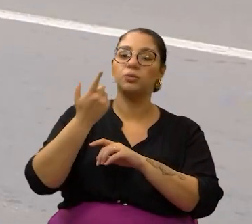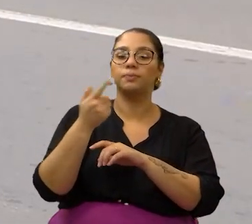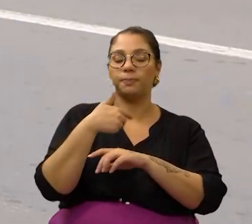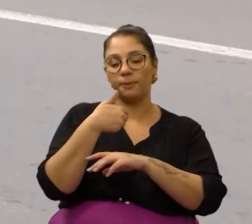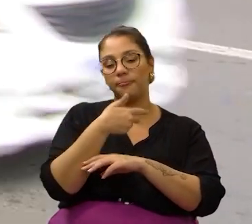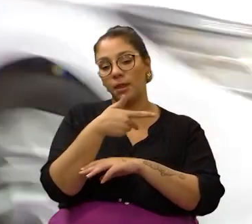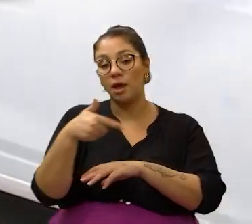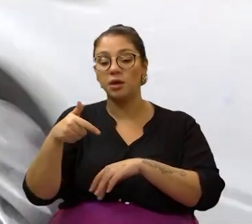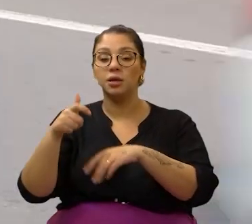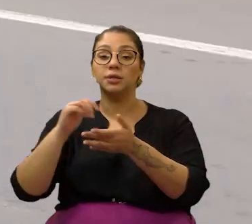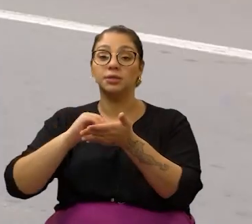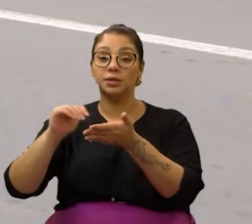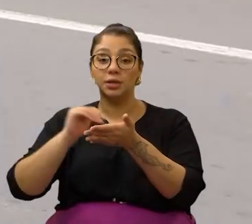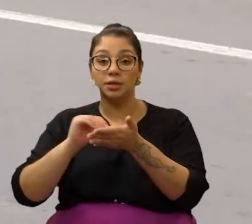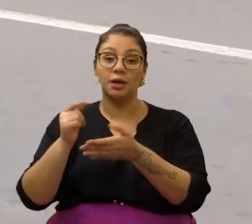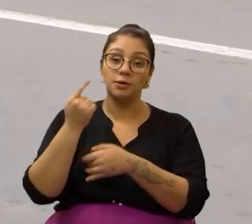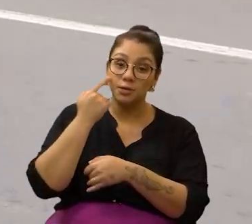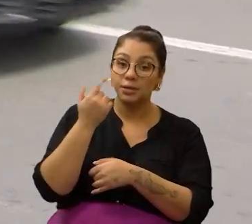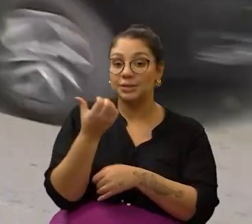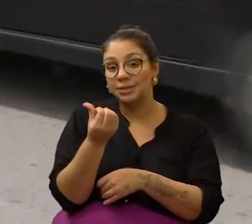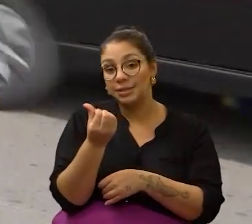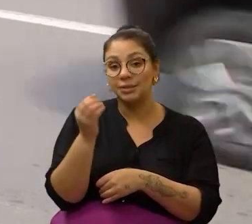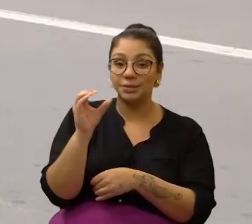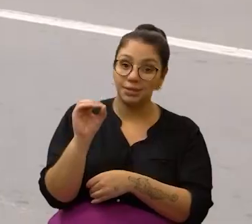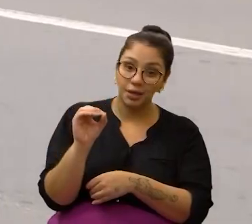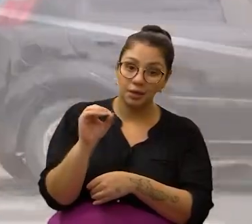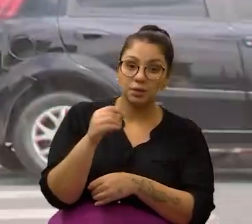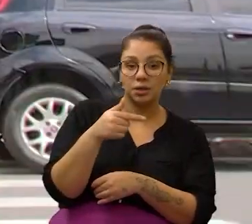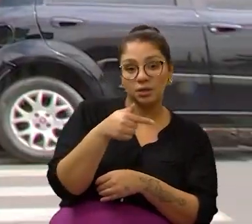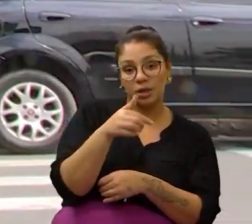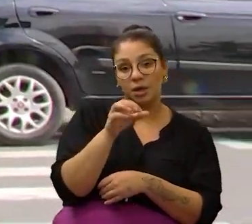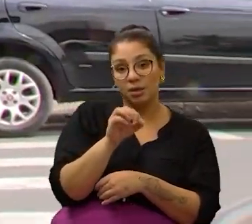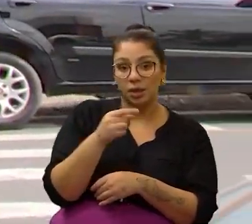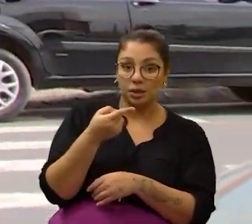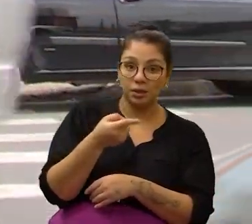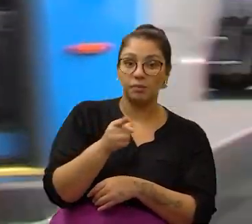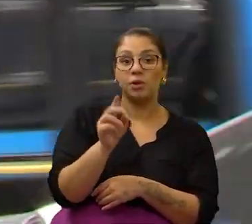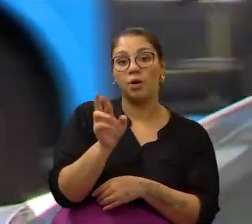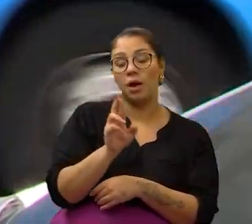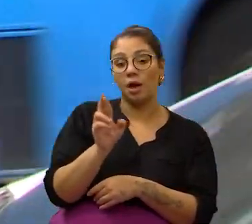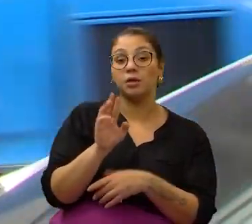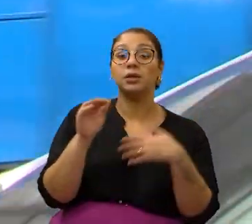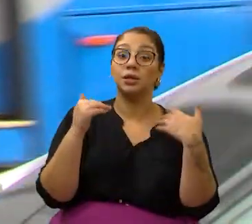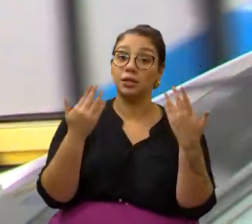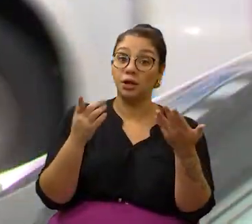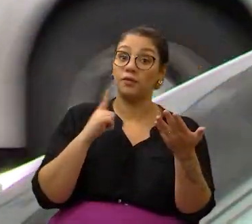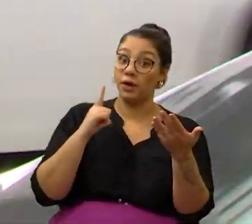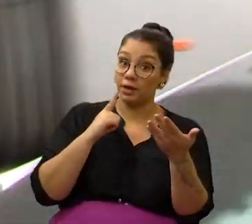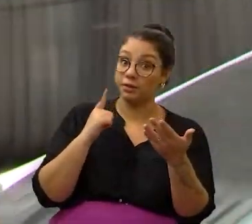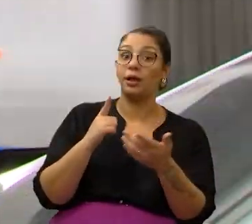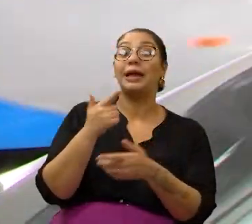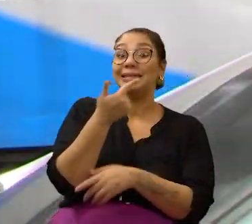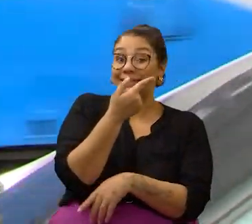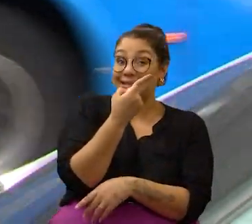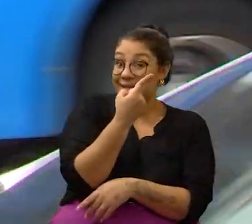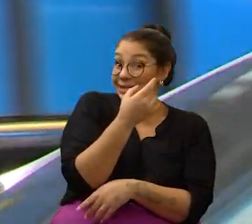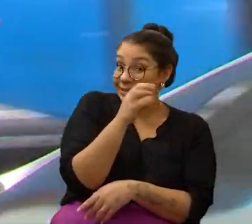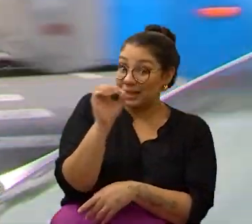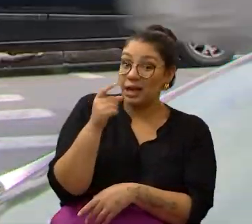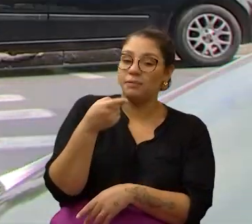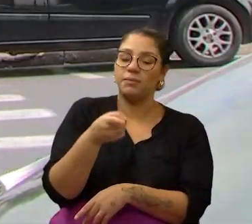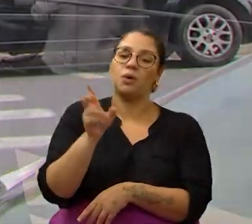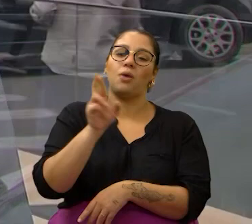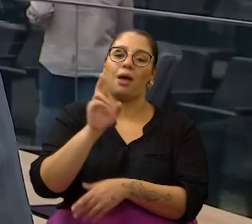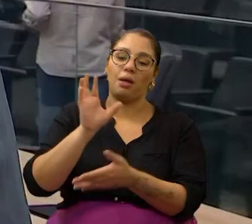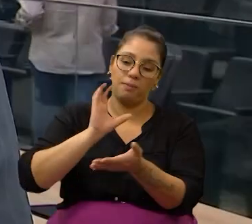o secretário falou para mim, falou que ia ficar entre R 60 mil e R 70 mil. Então, nós vamos ter uma gordura ali ainda para